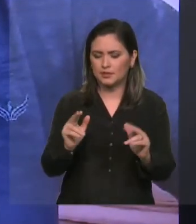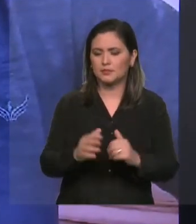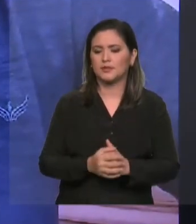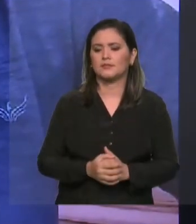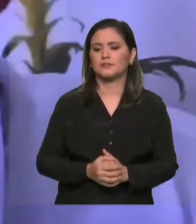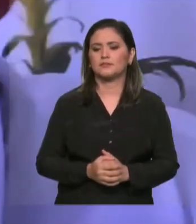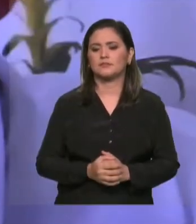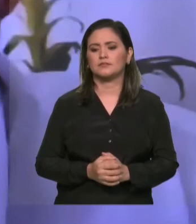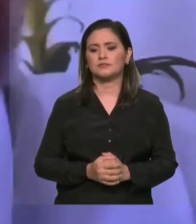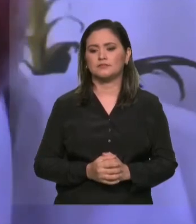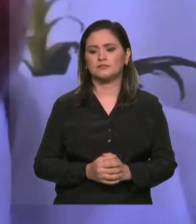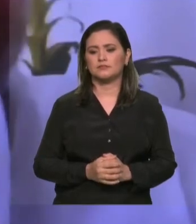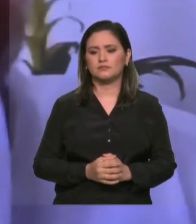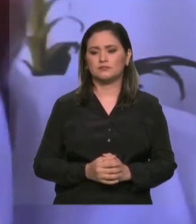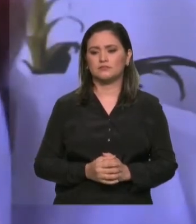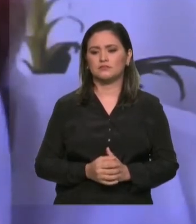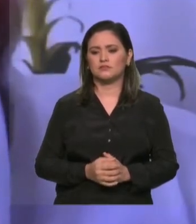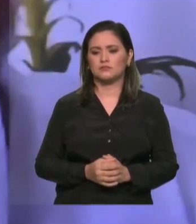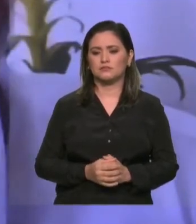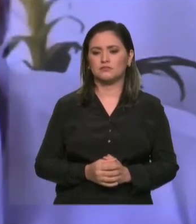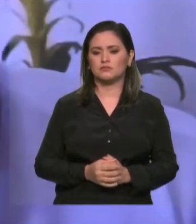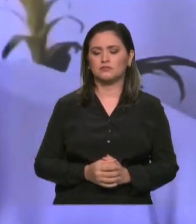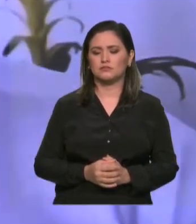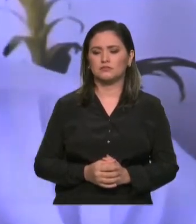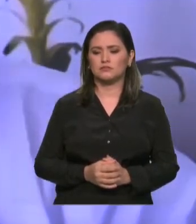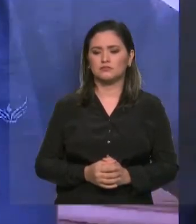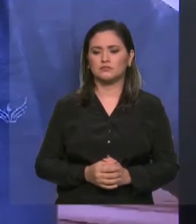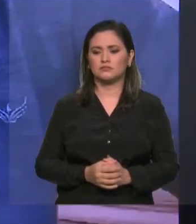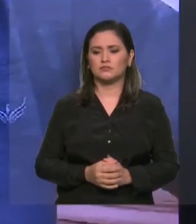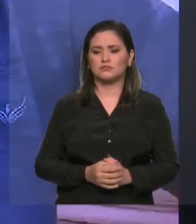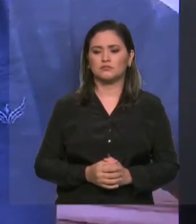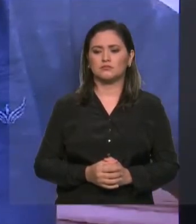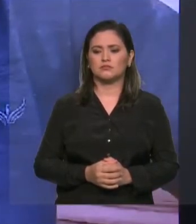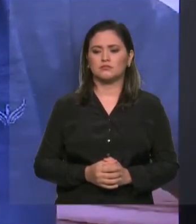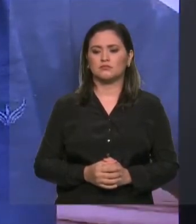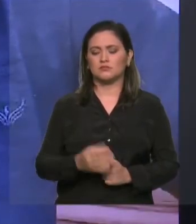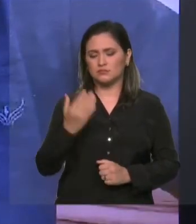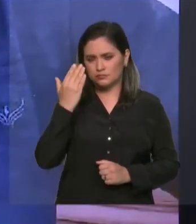foi analisado. Era isso, seu presidente. Muito obrigado pela atenção.